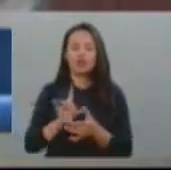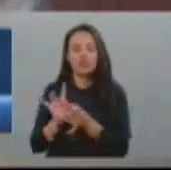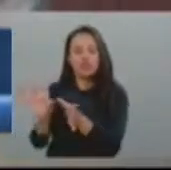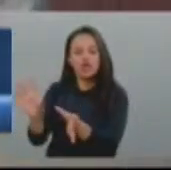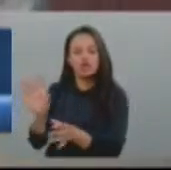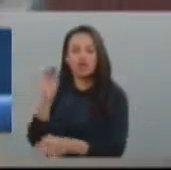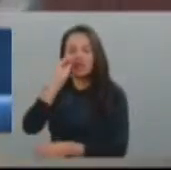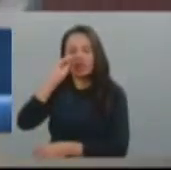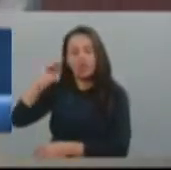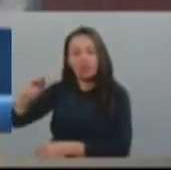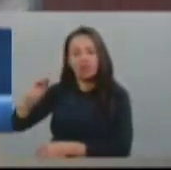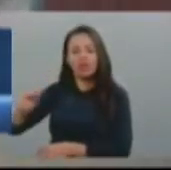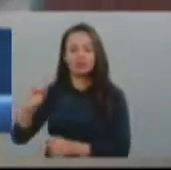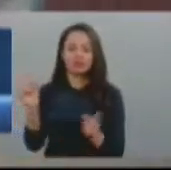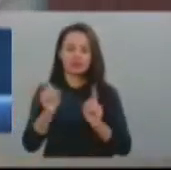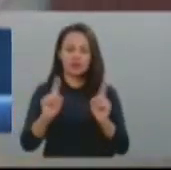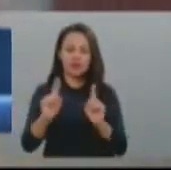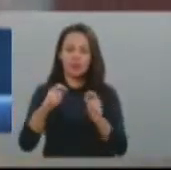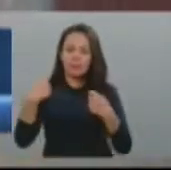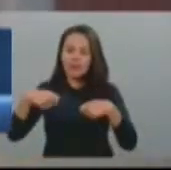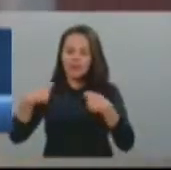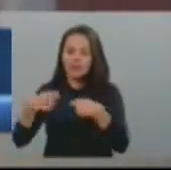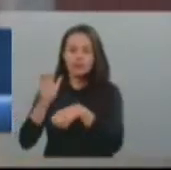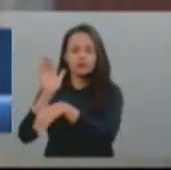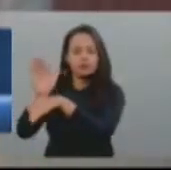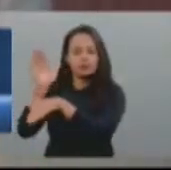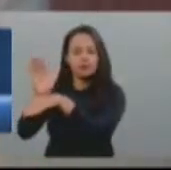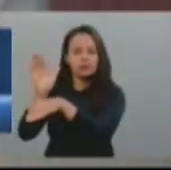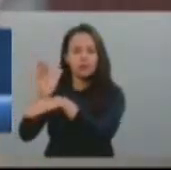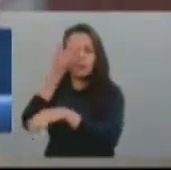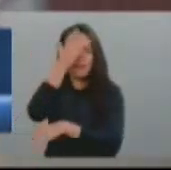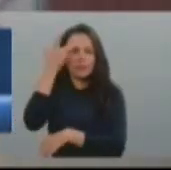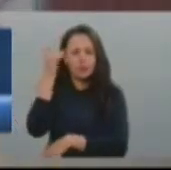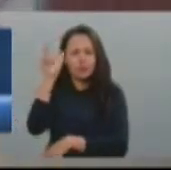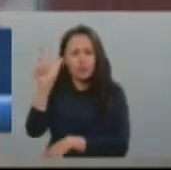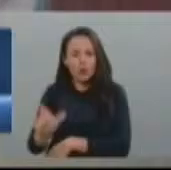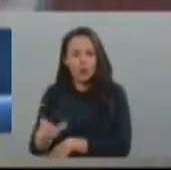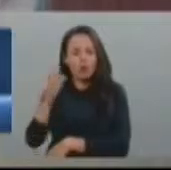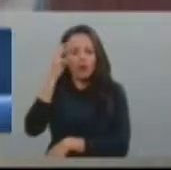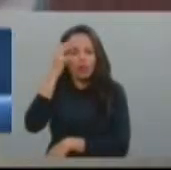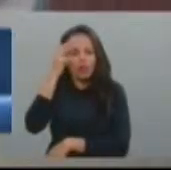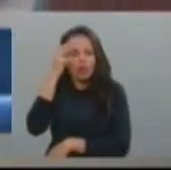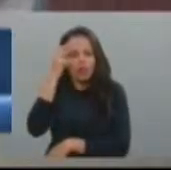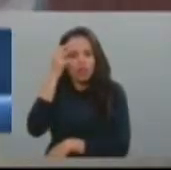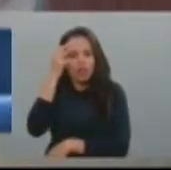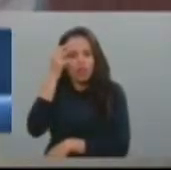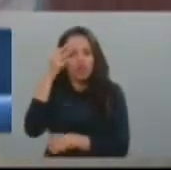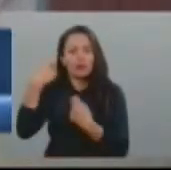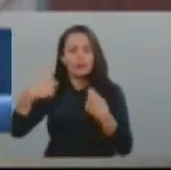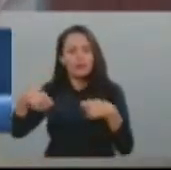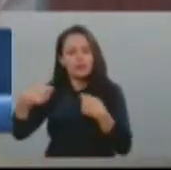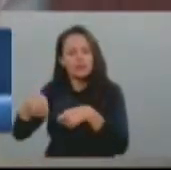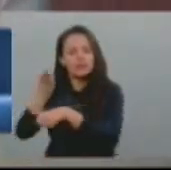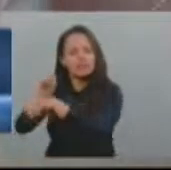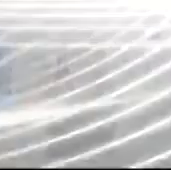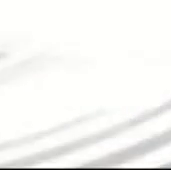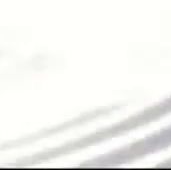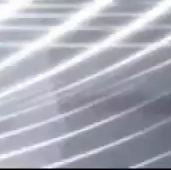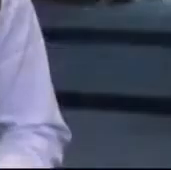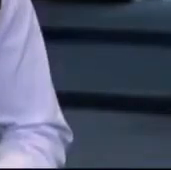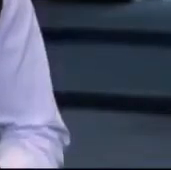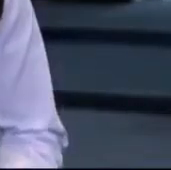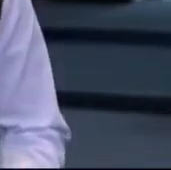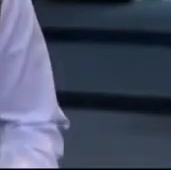desamparados esses pacientes que são doentes mentais e que precisam de uma assistência muito especializada.